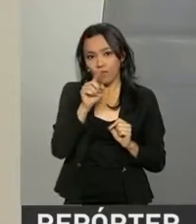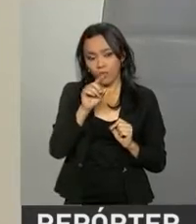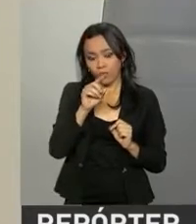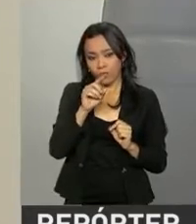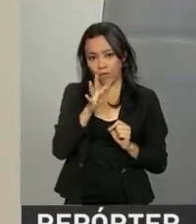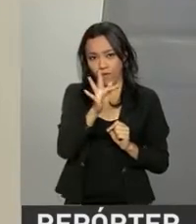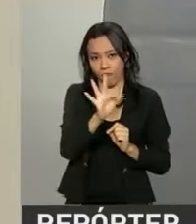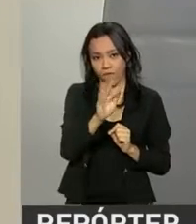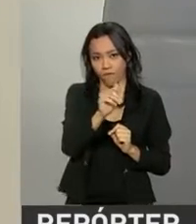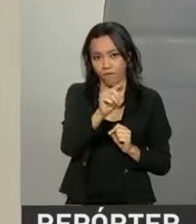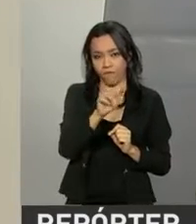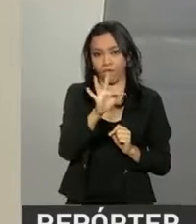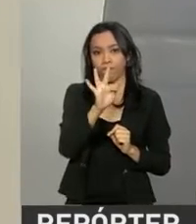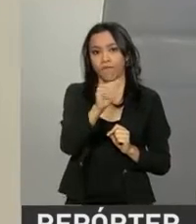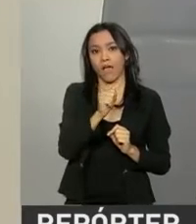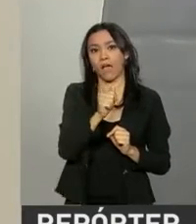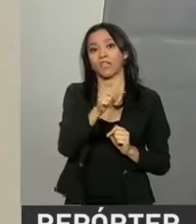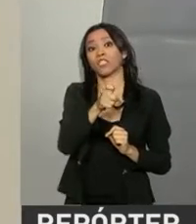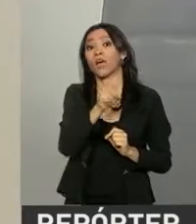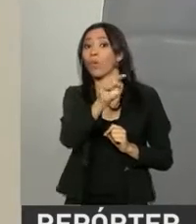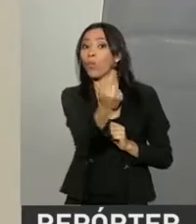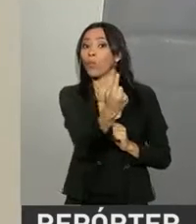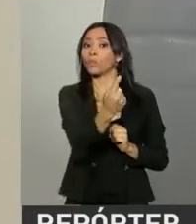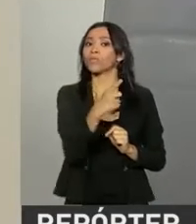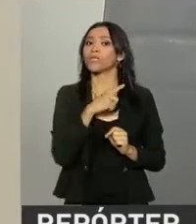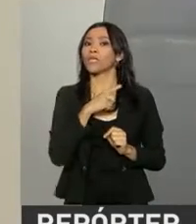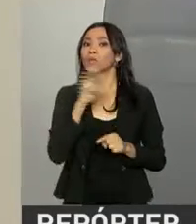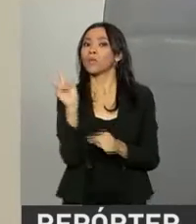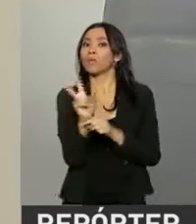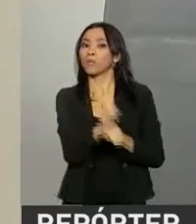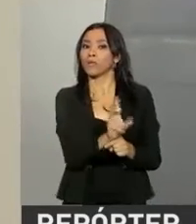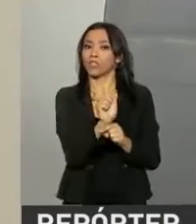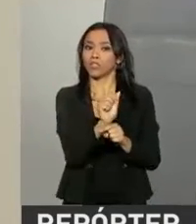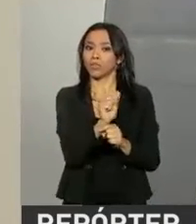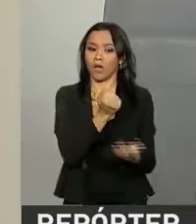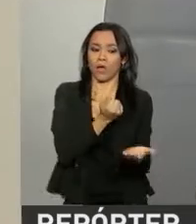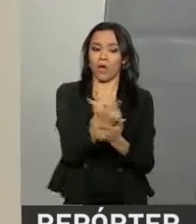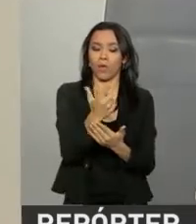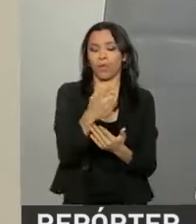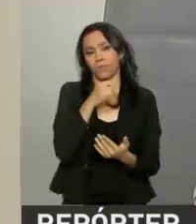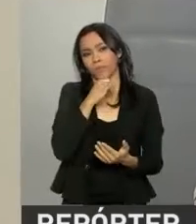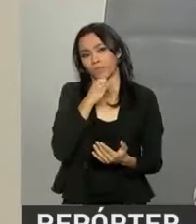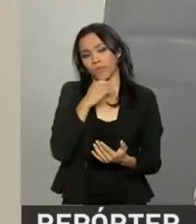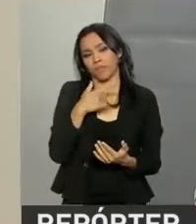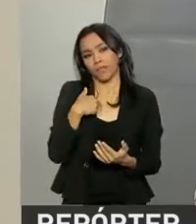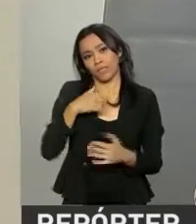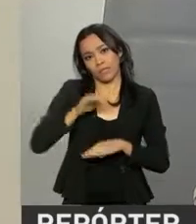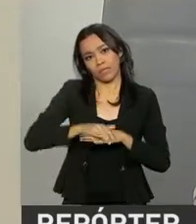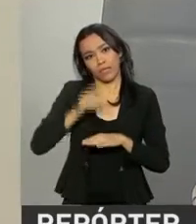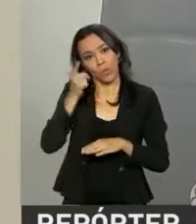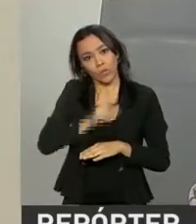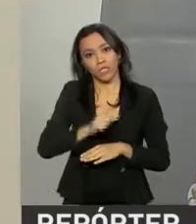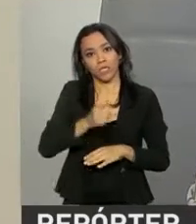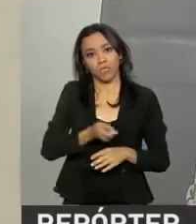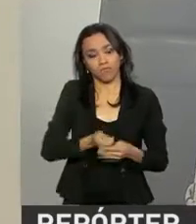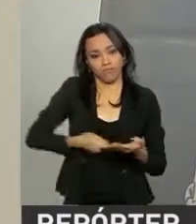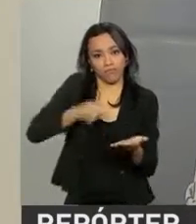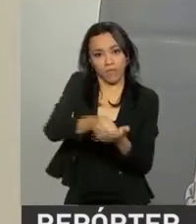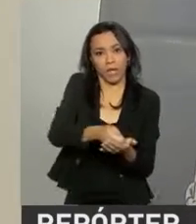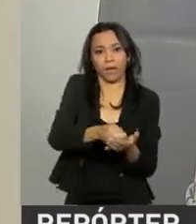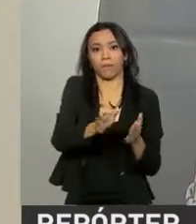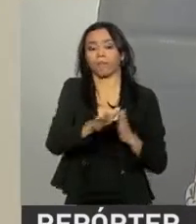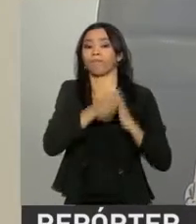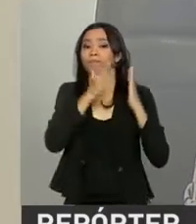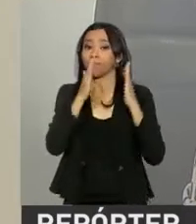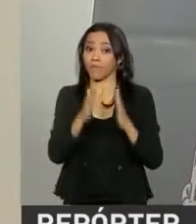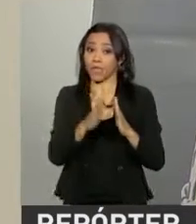é que você tem um financiamento habitacional. As pessoas têm que ter alguma capacidade de tomar um financiamento. No faixa